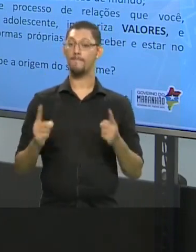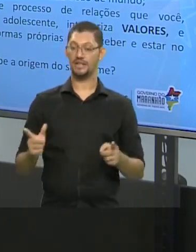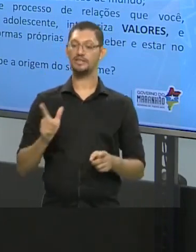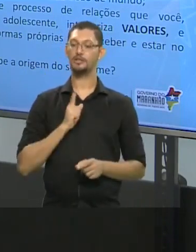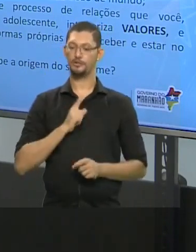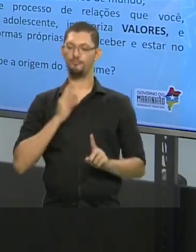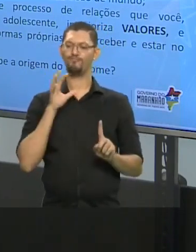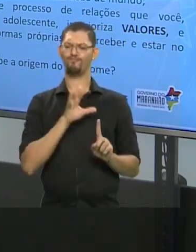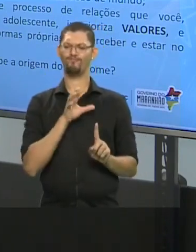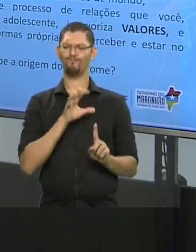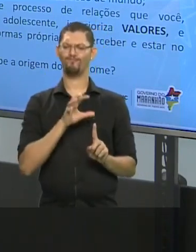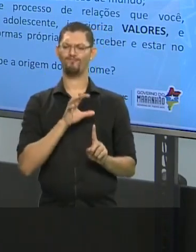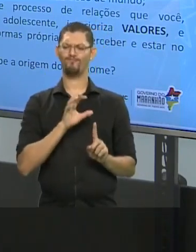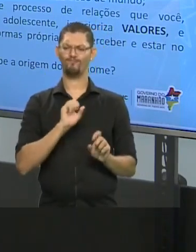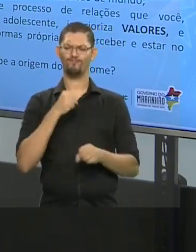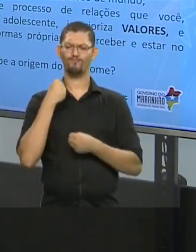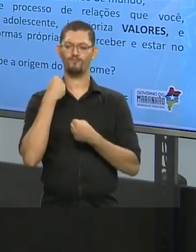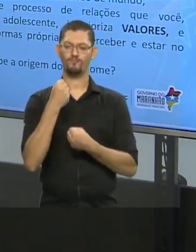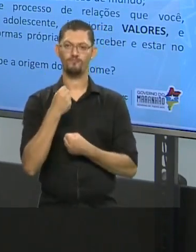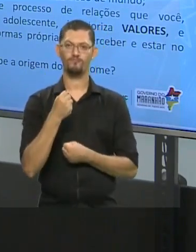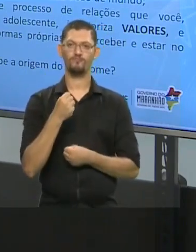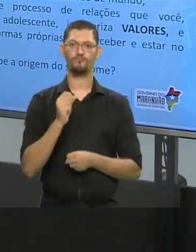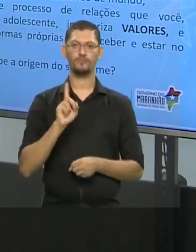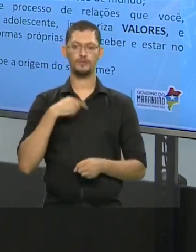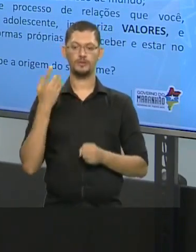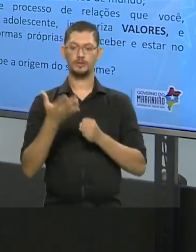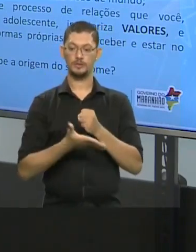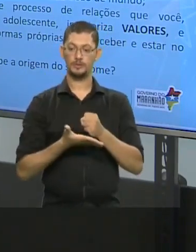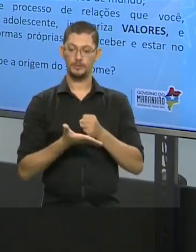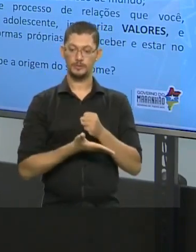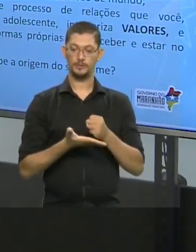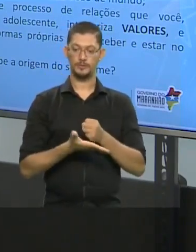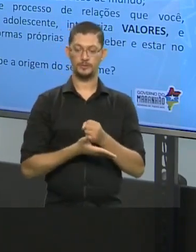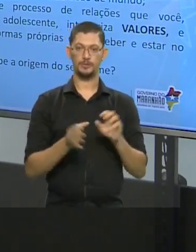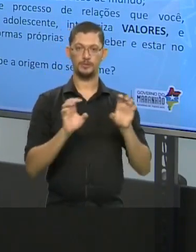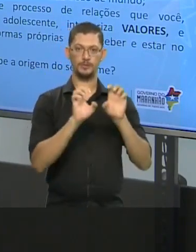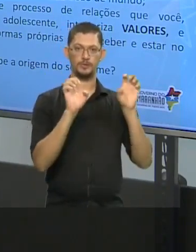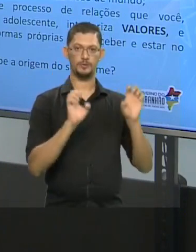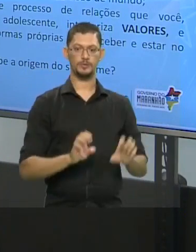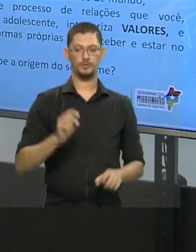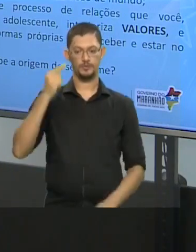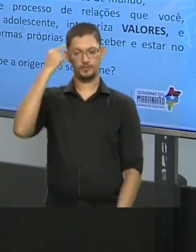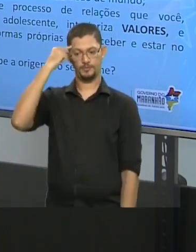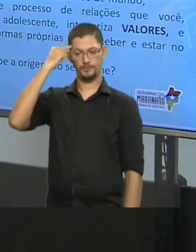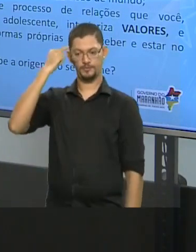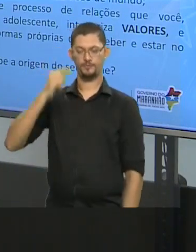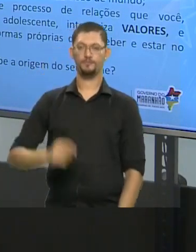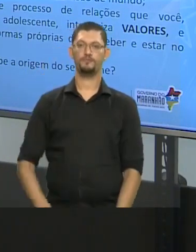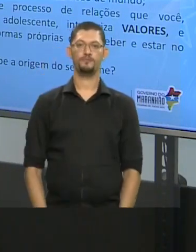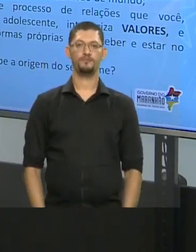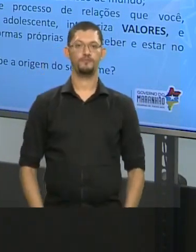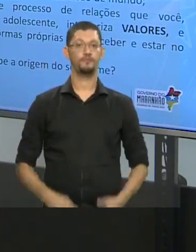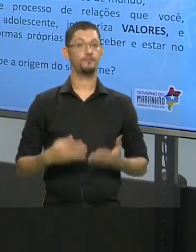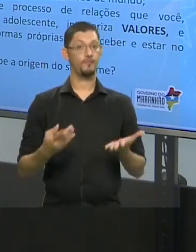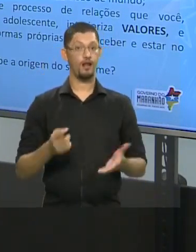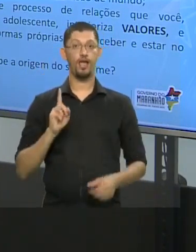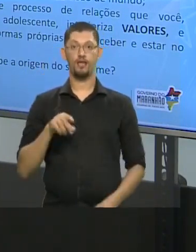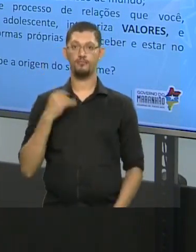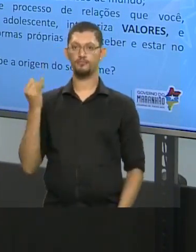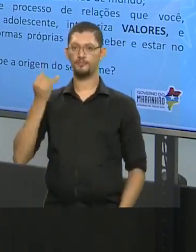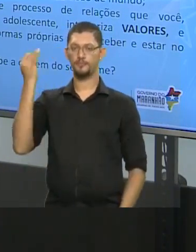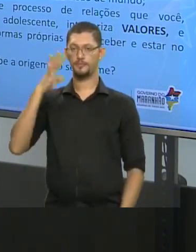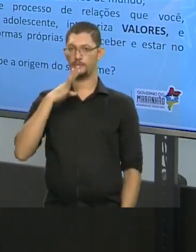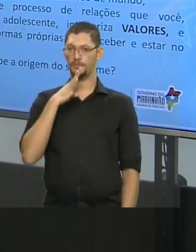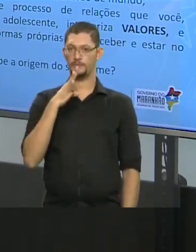uma influência forte nas nossas bases estruturais de pensamento. Então é por isso que é importante a gente